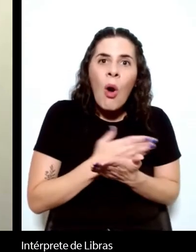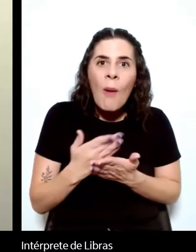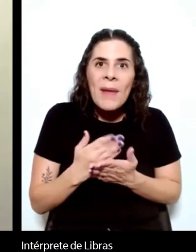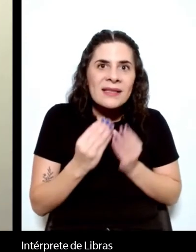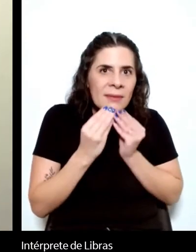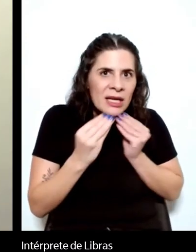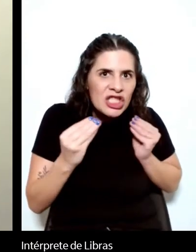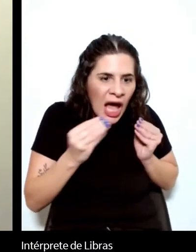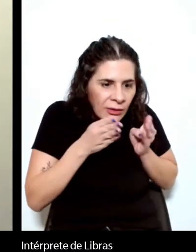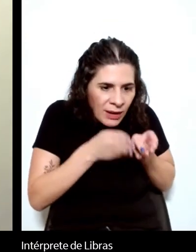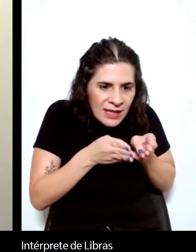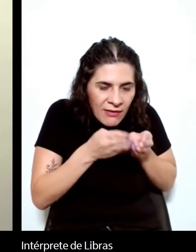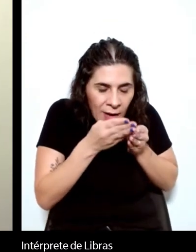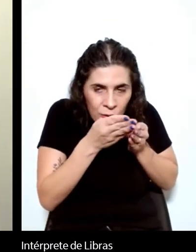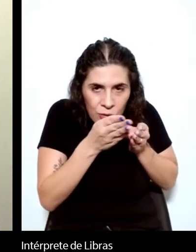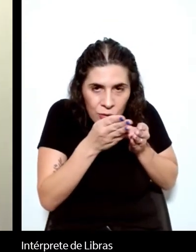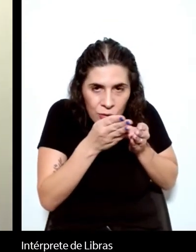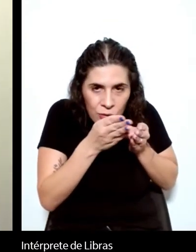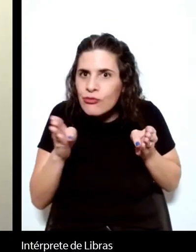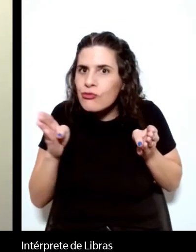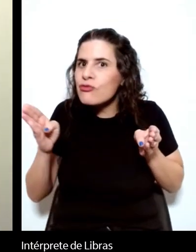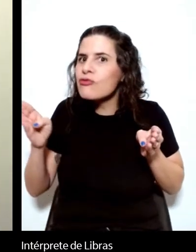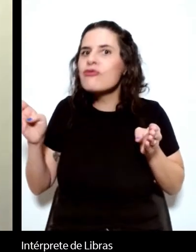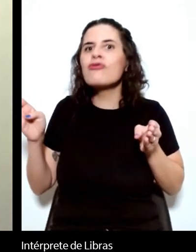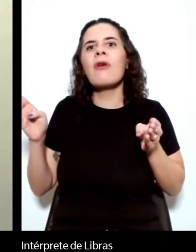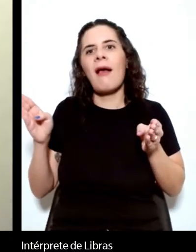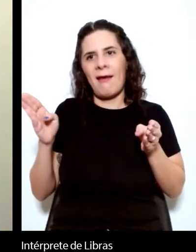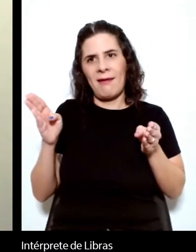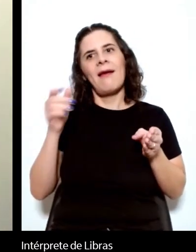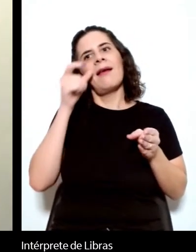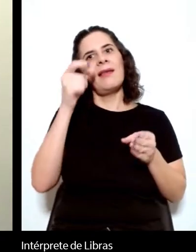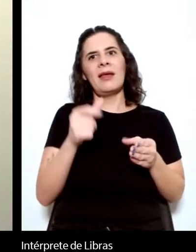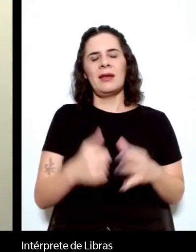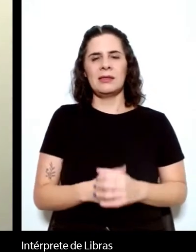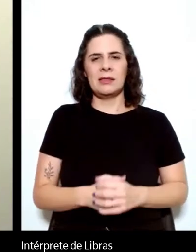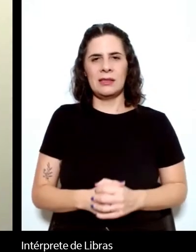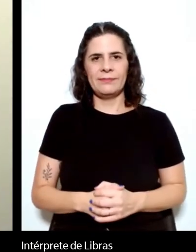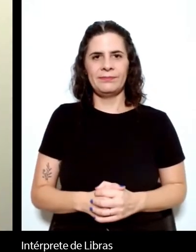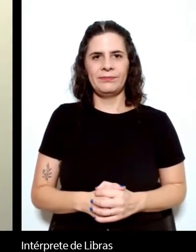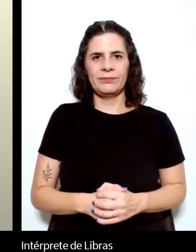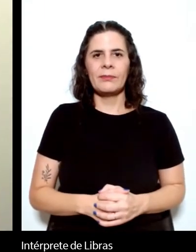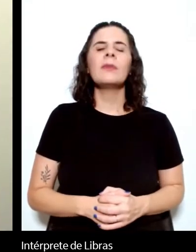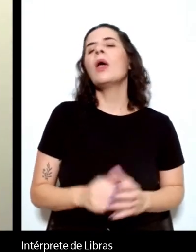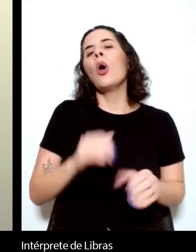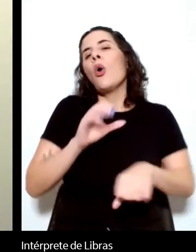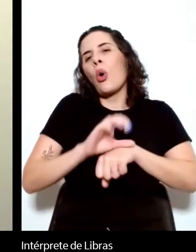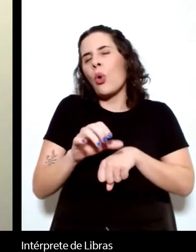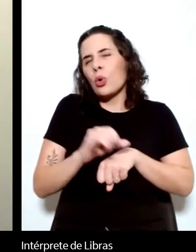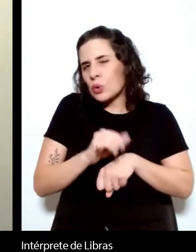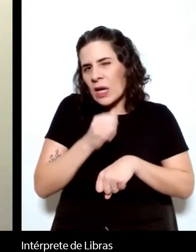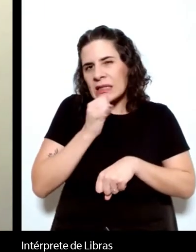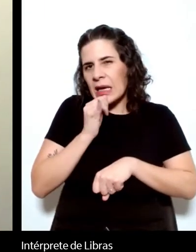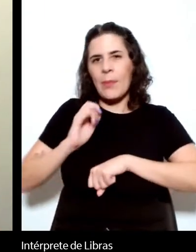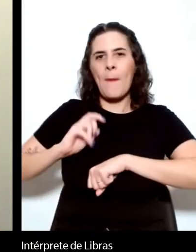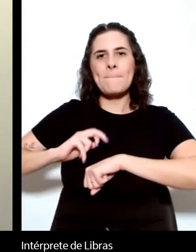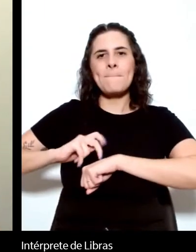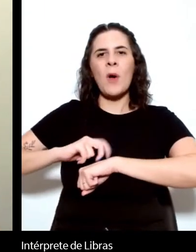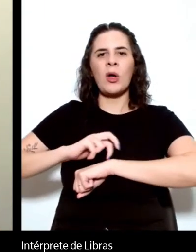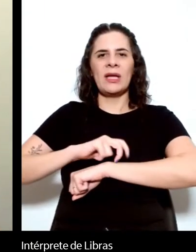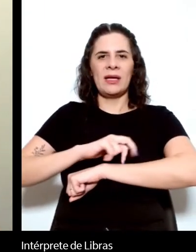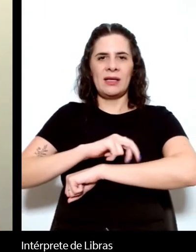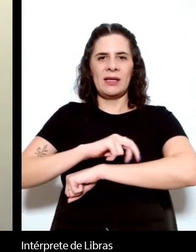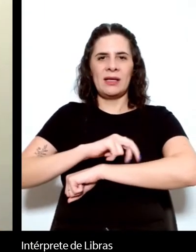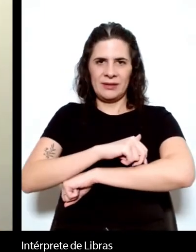sample de alunos. No curso, por exemplo, de moda que eu ensino, os alunos, vários alunos agora estão